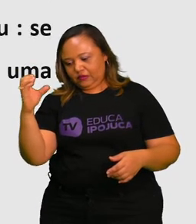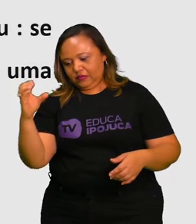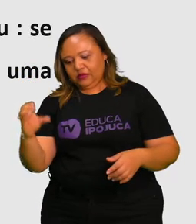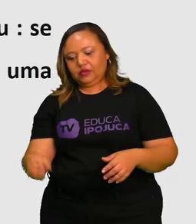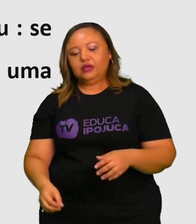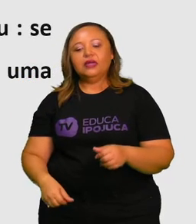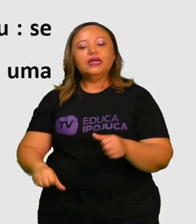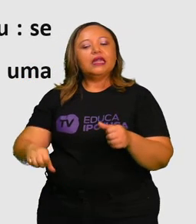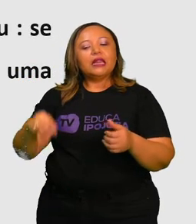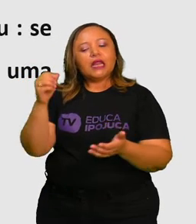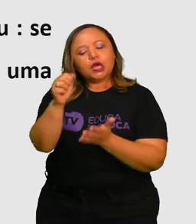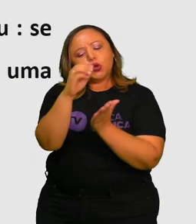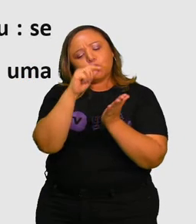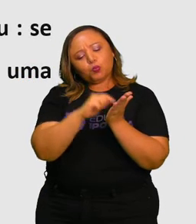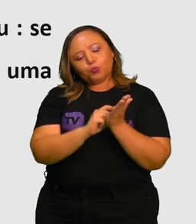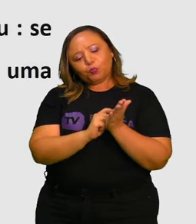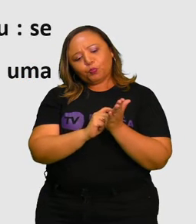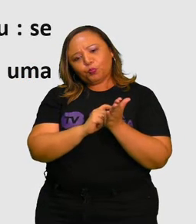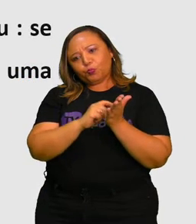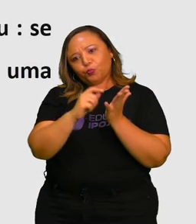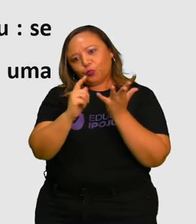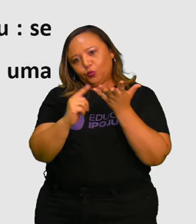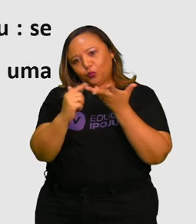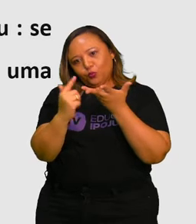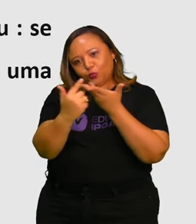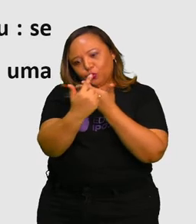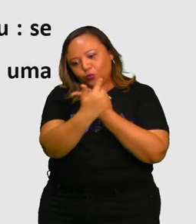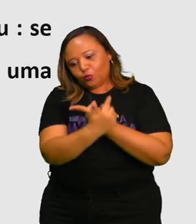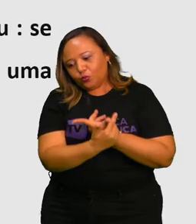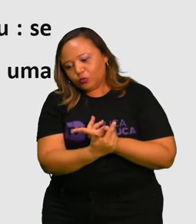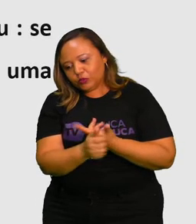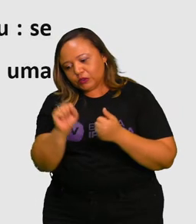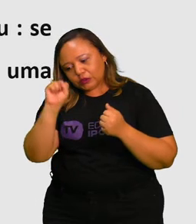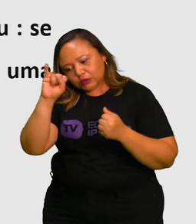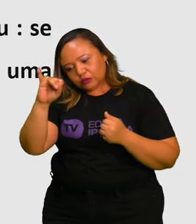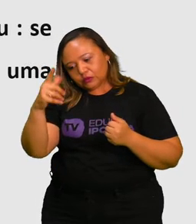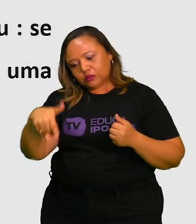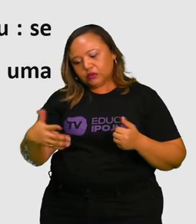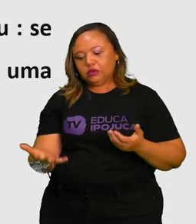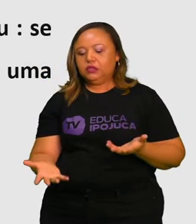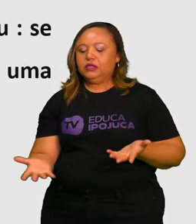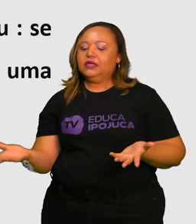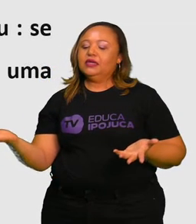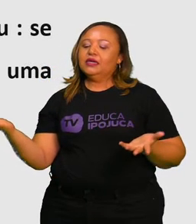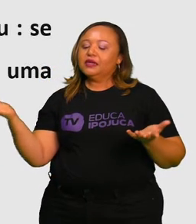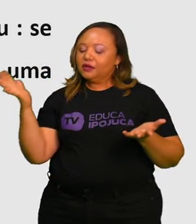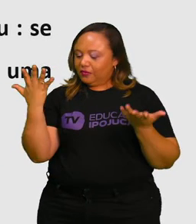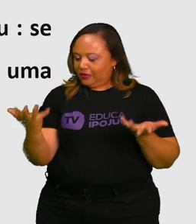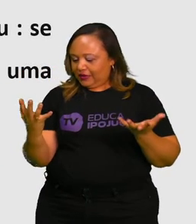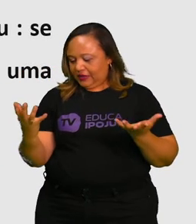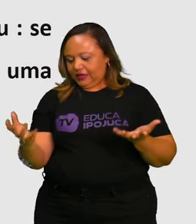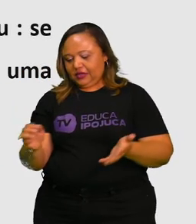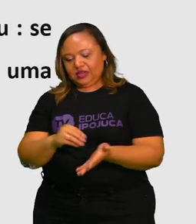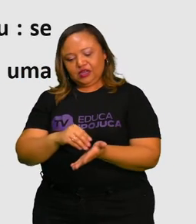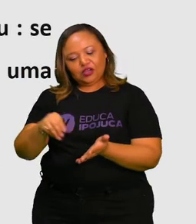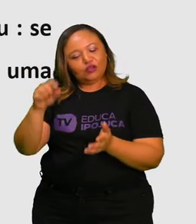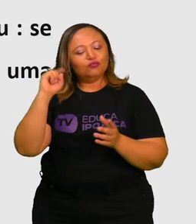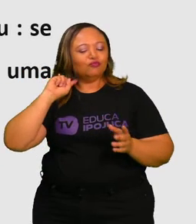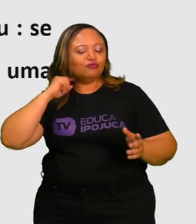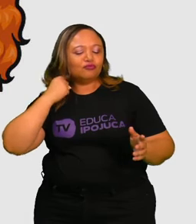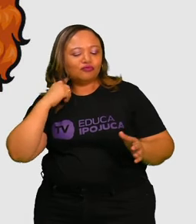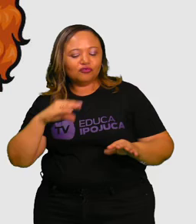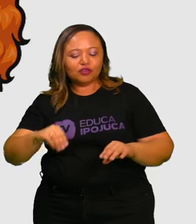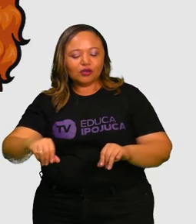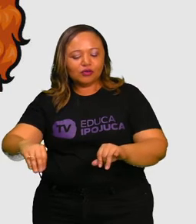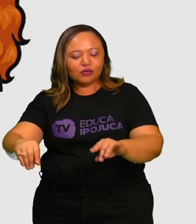fez os cálculos e concluiu. Se não quiser manchar o tapete, melhor comer a torrada no alto de uma escada.